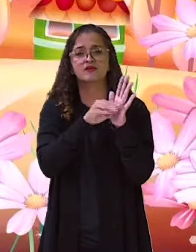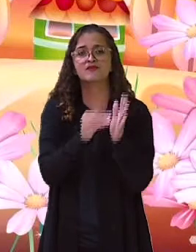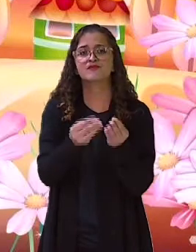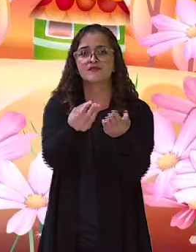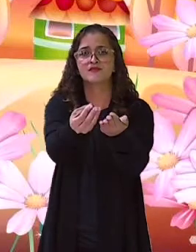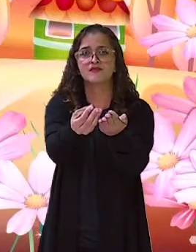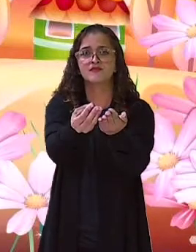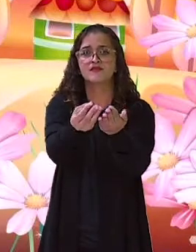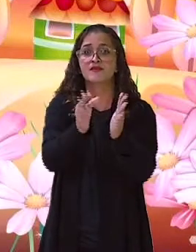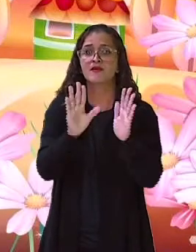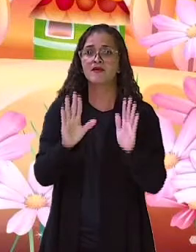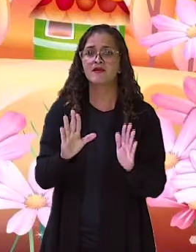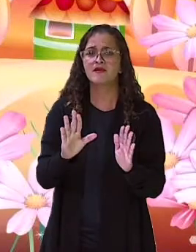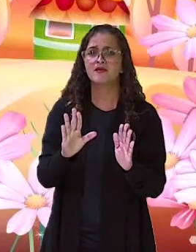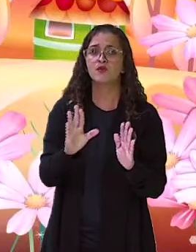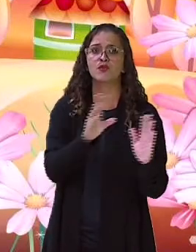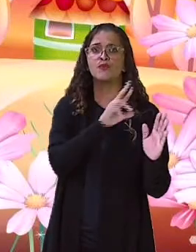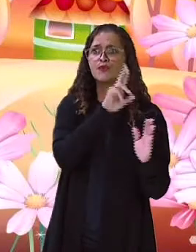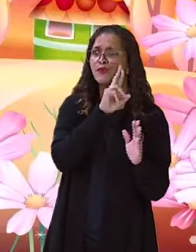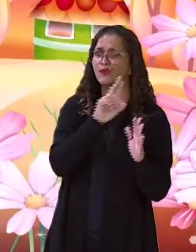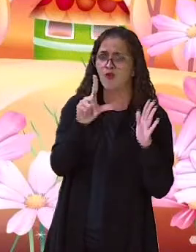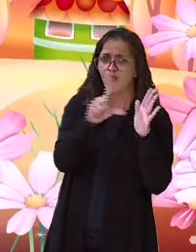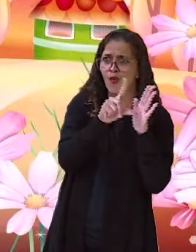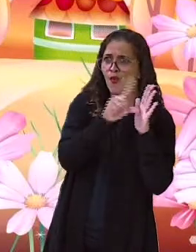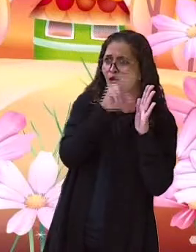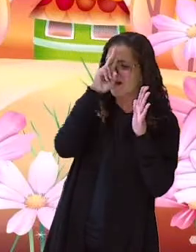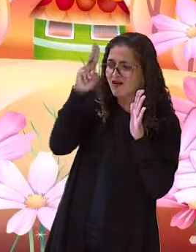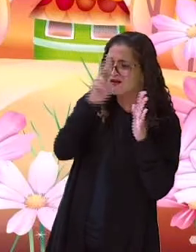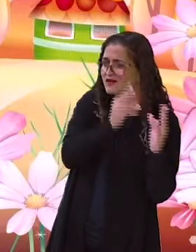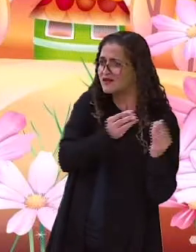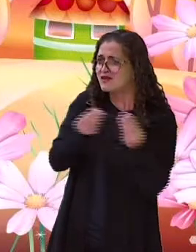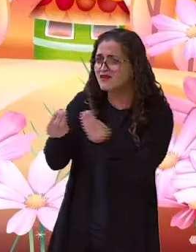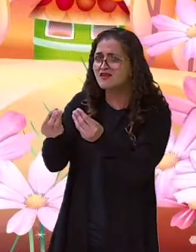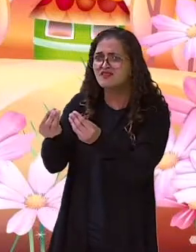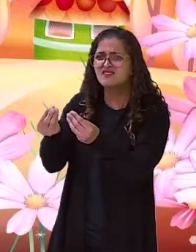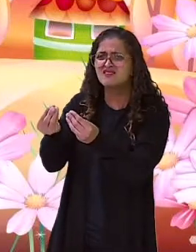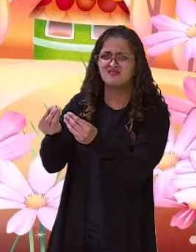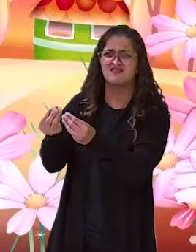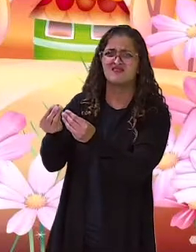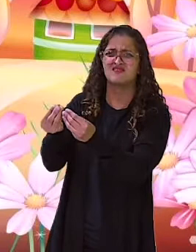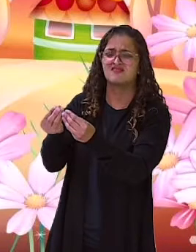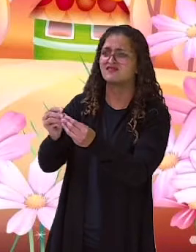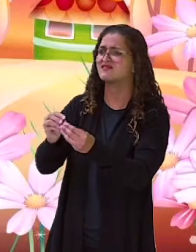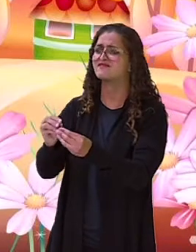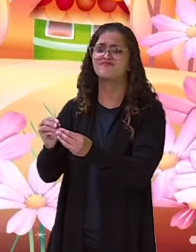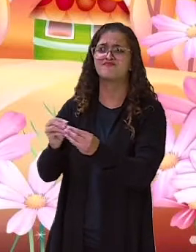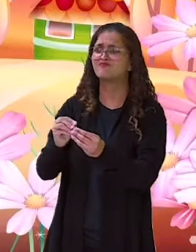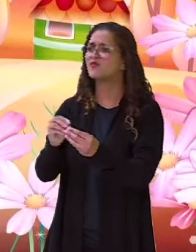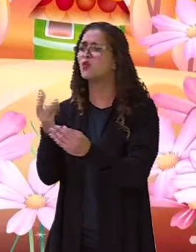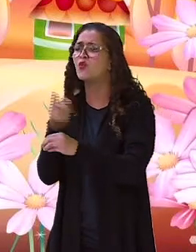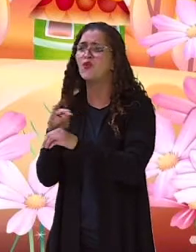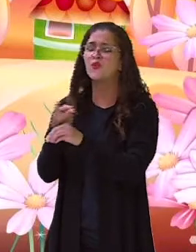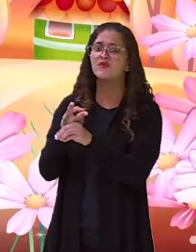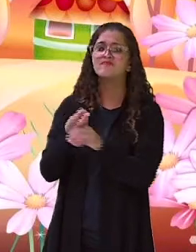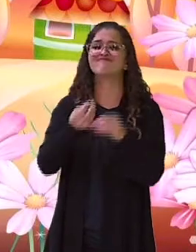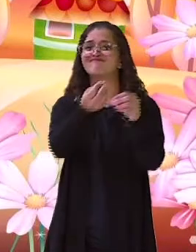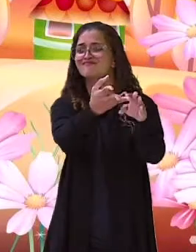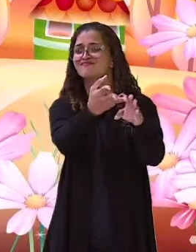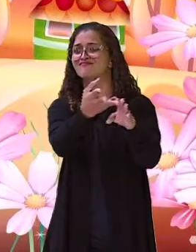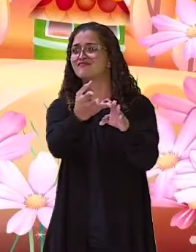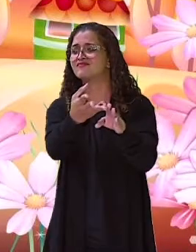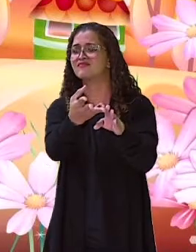o homem da venda se confundiu. Ficou todo atrapalhado e acabou dando a mercadoria do outro freguês.